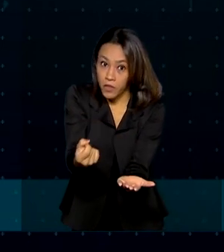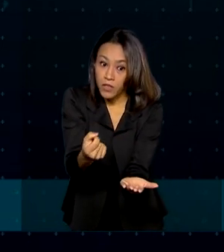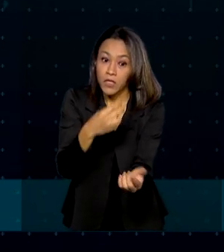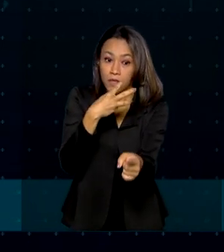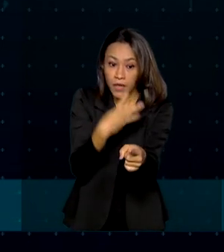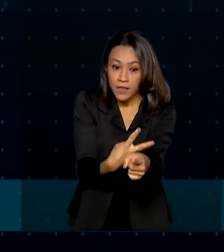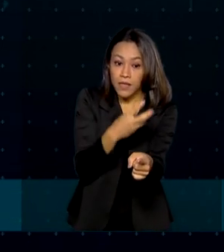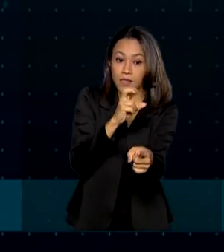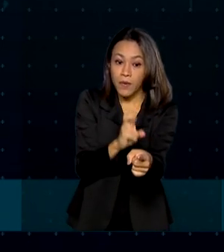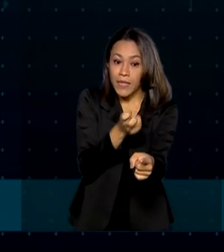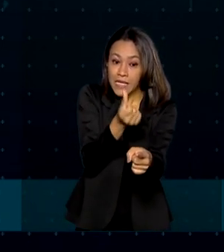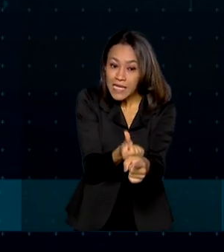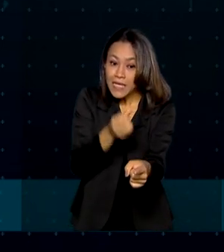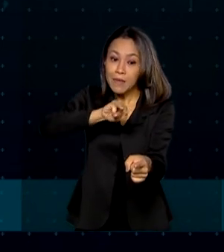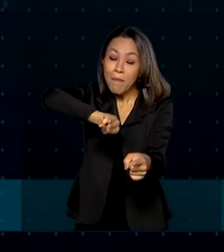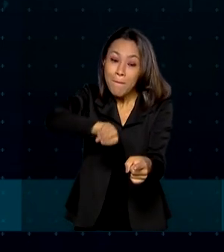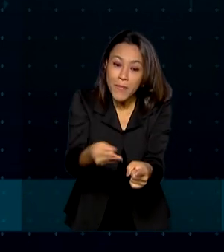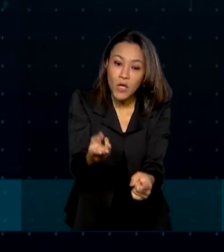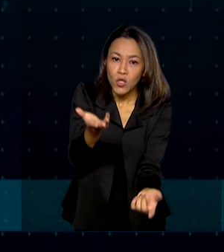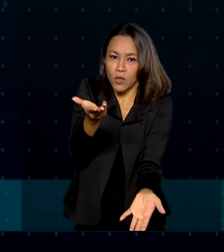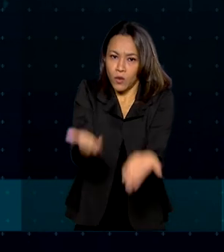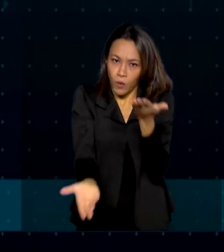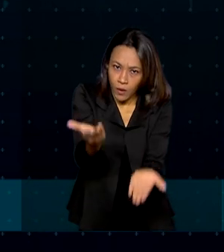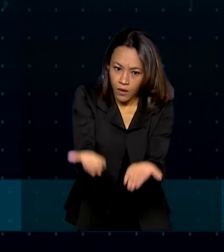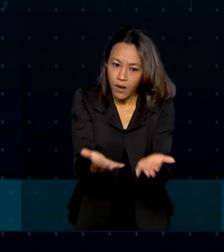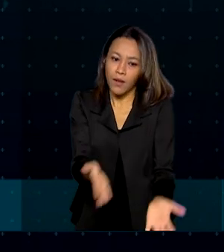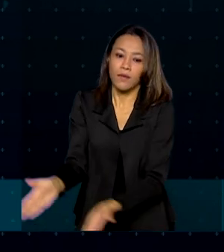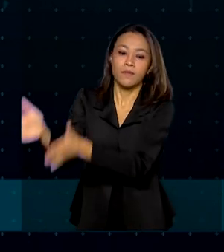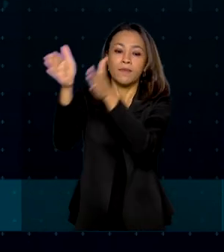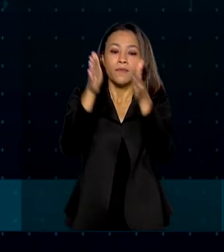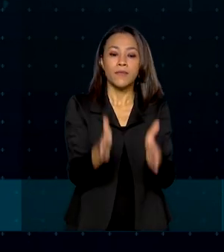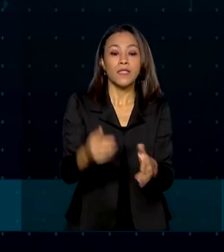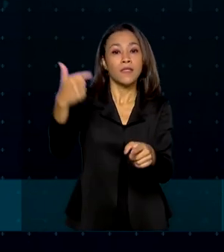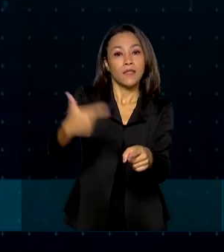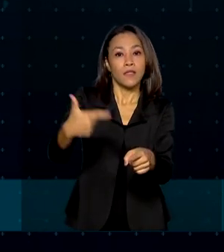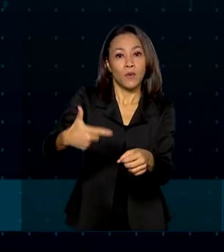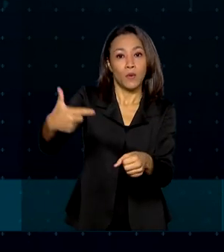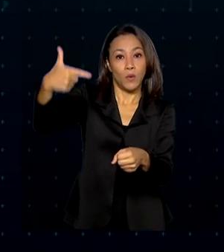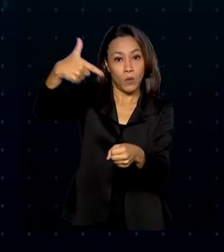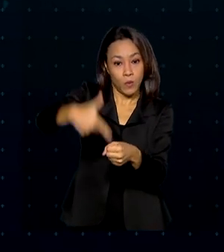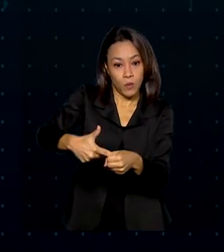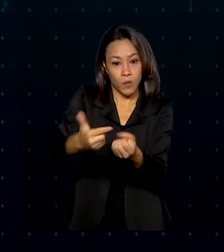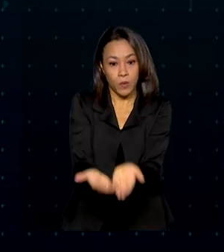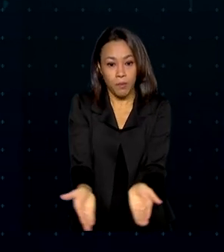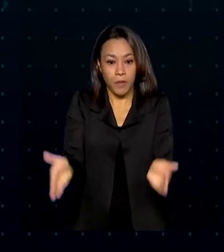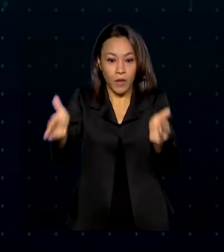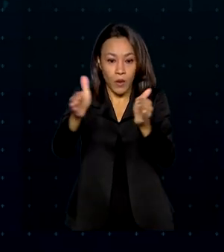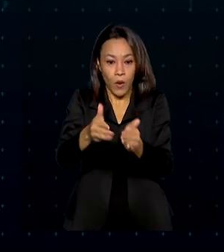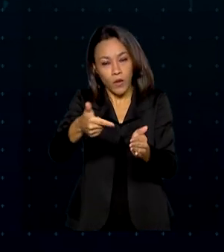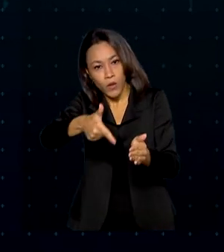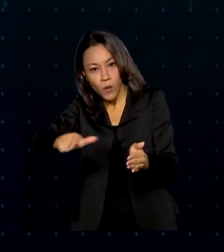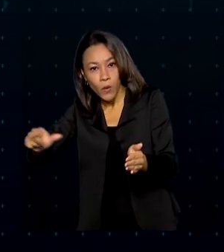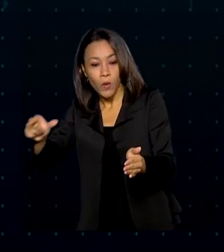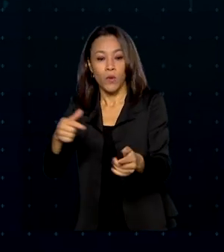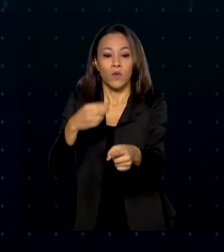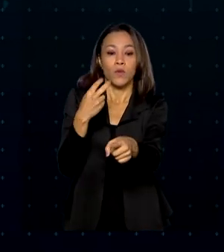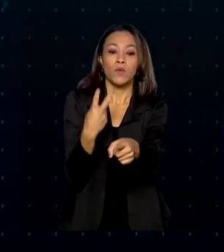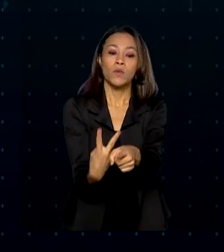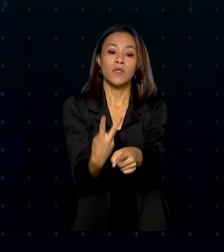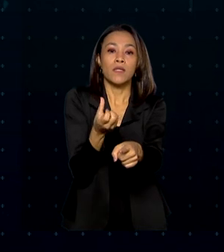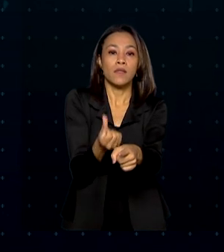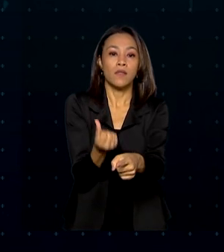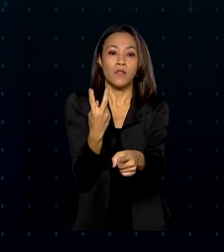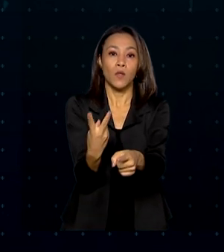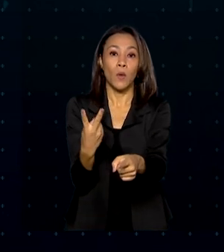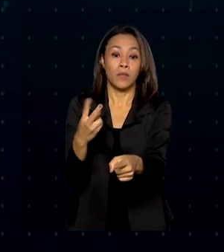356 milhões de toneladas no total. Em segundo, está o petróleo e derivados, com 262 milhões de